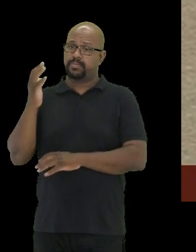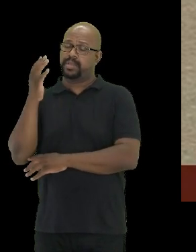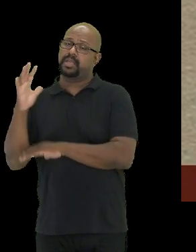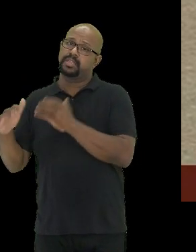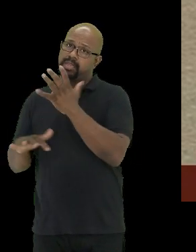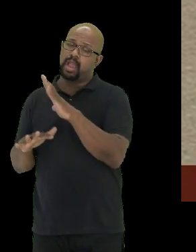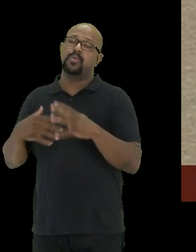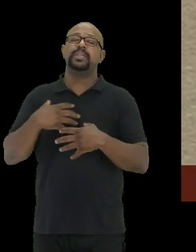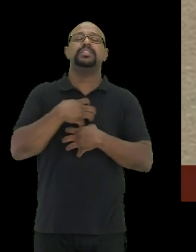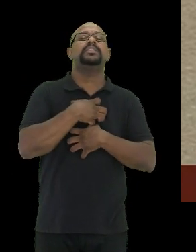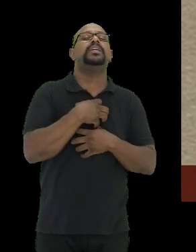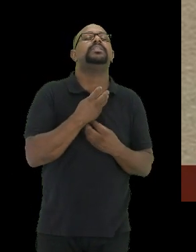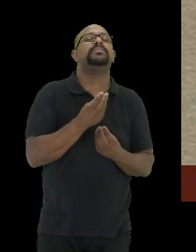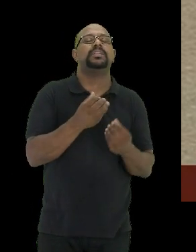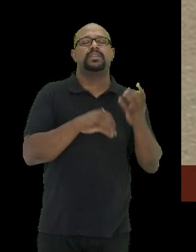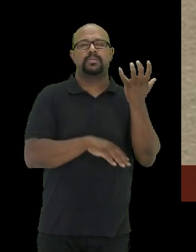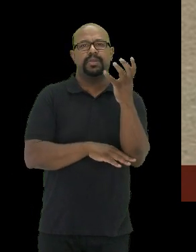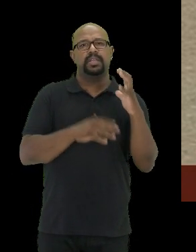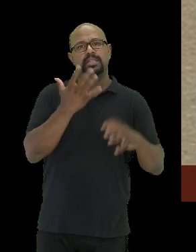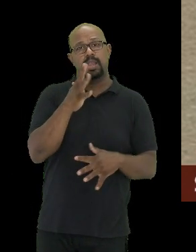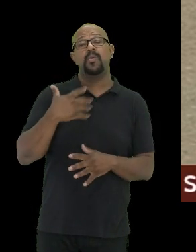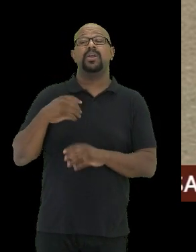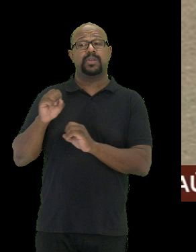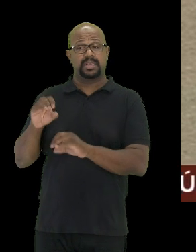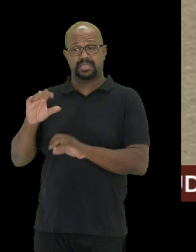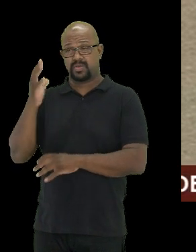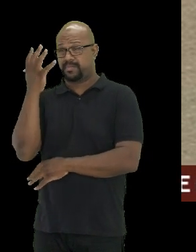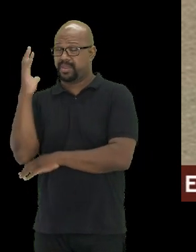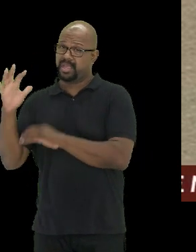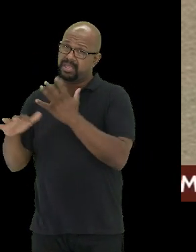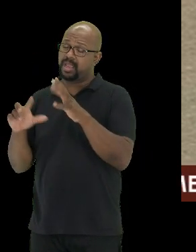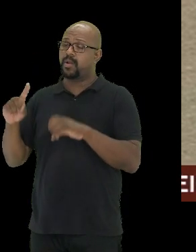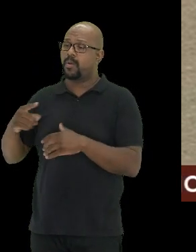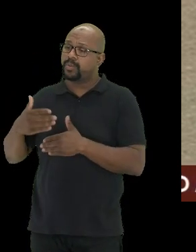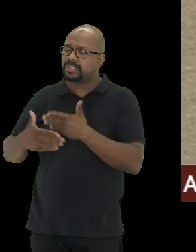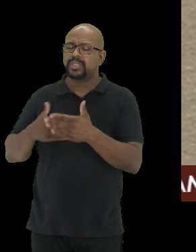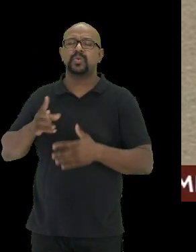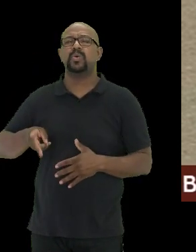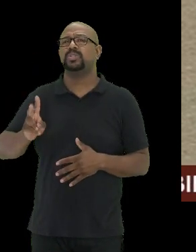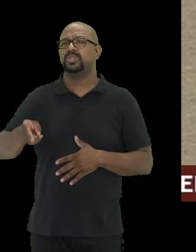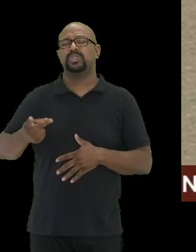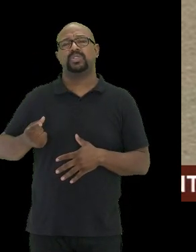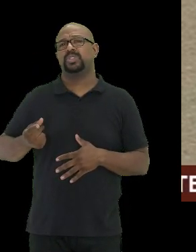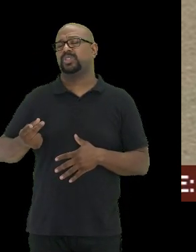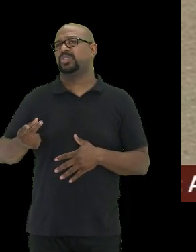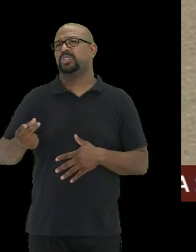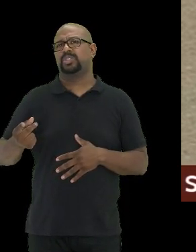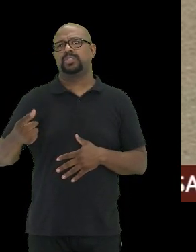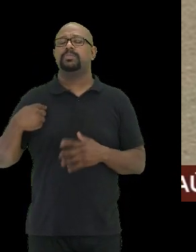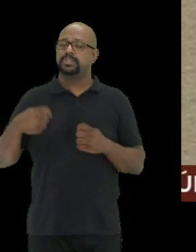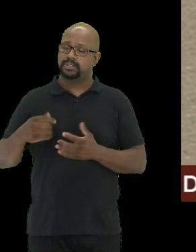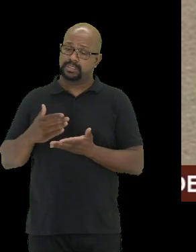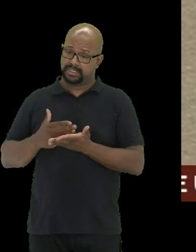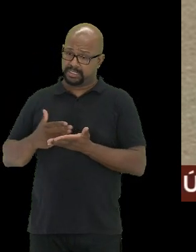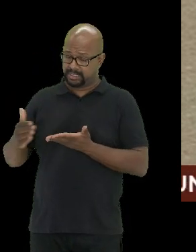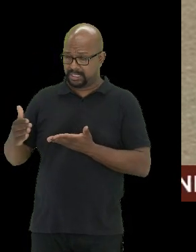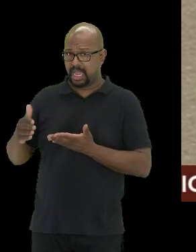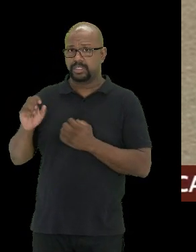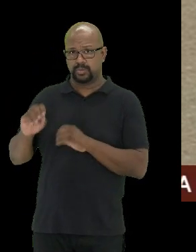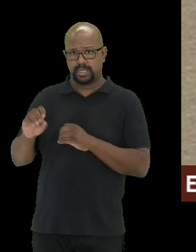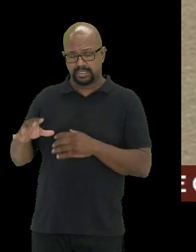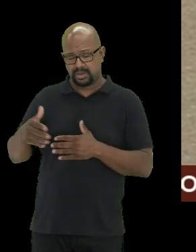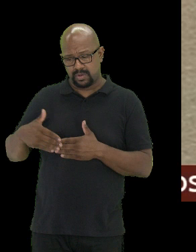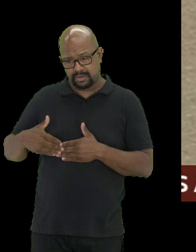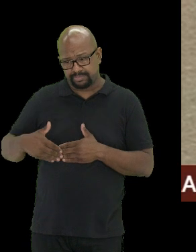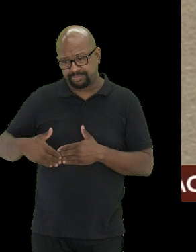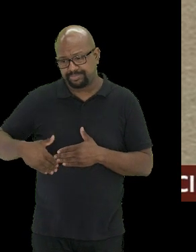civilização ambiental. Na minha opinião, a educação ambiental tem um processo contínuo. preciso iniciar o processo de educação,